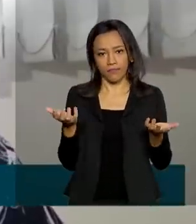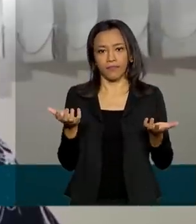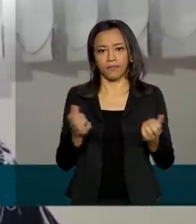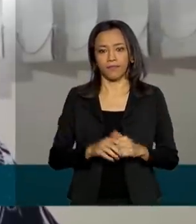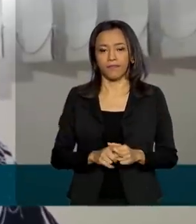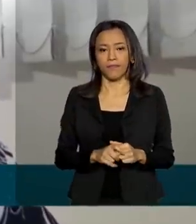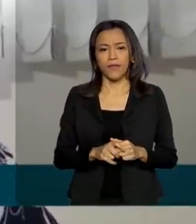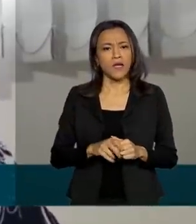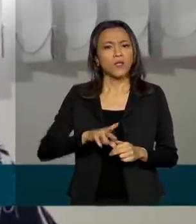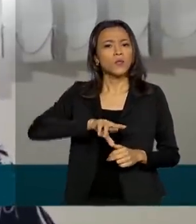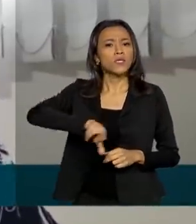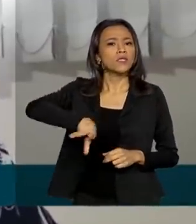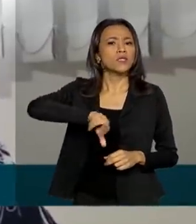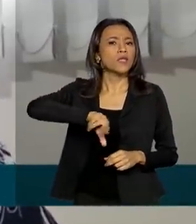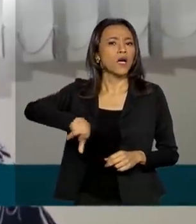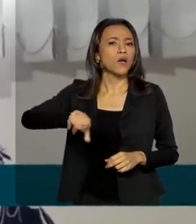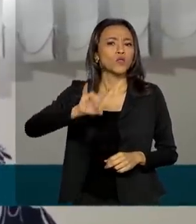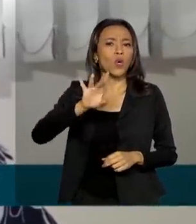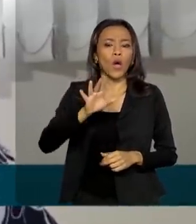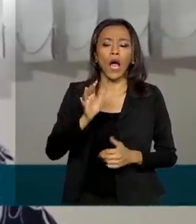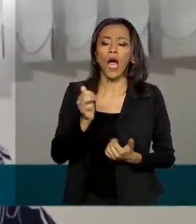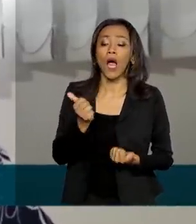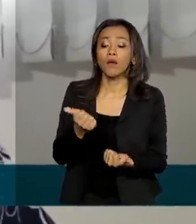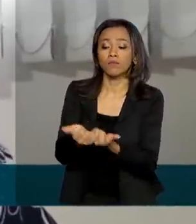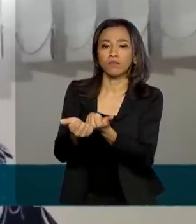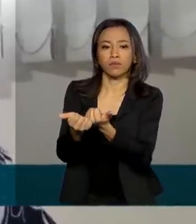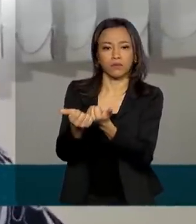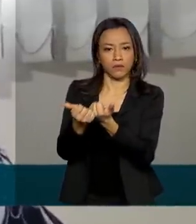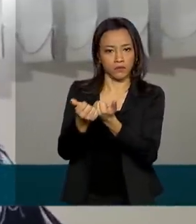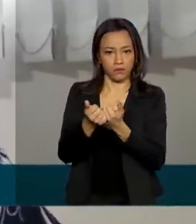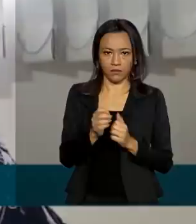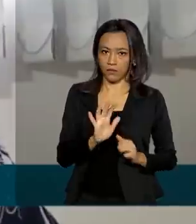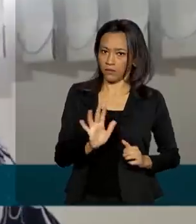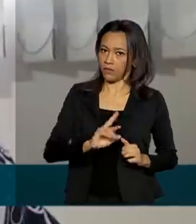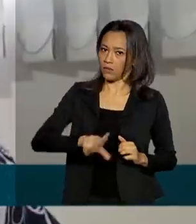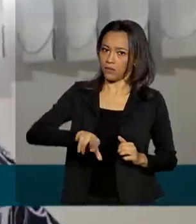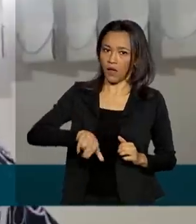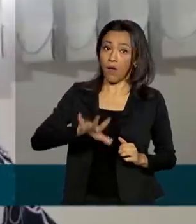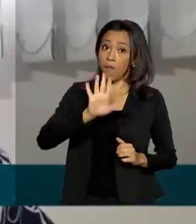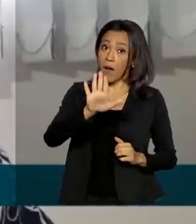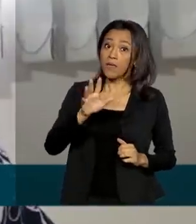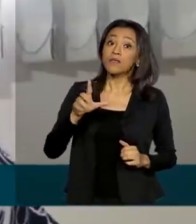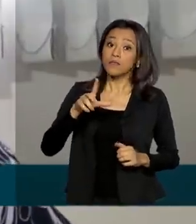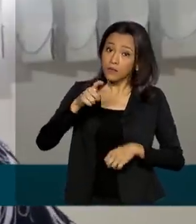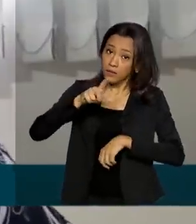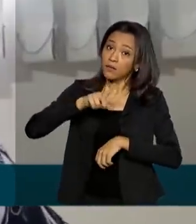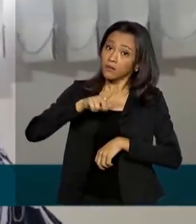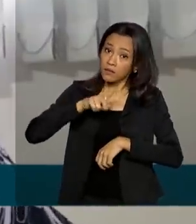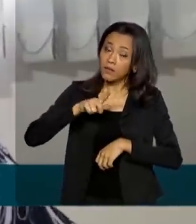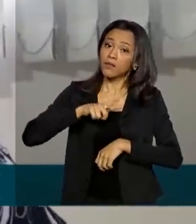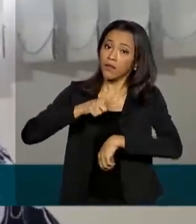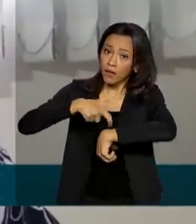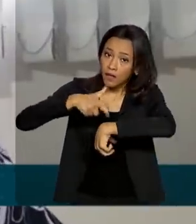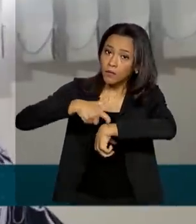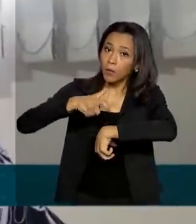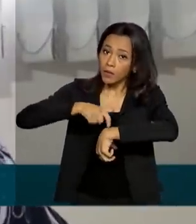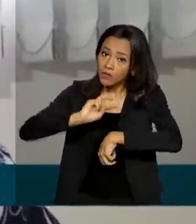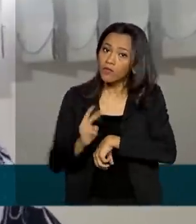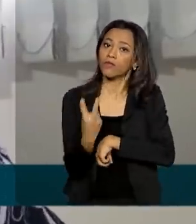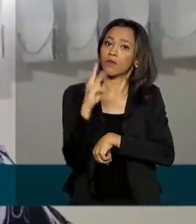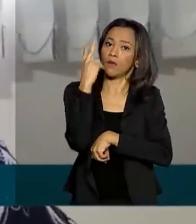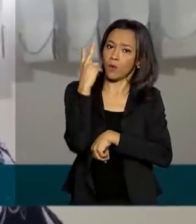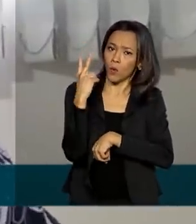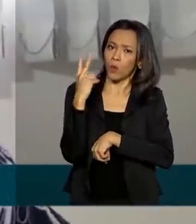E não só no sentido de suporte, mas no sentido também de valorizar esse momento, de estimulá